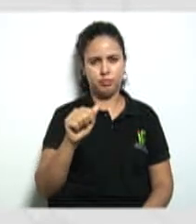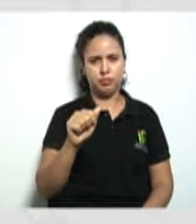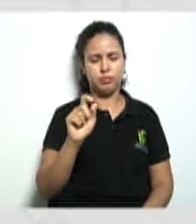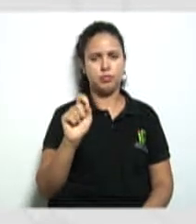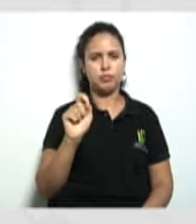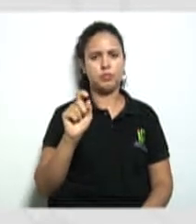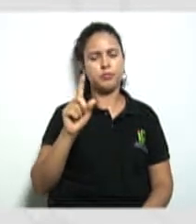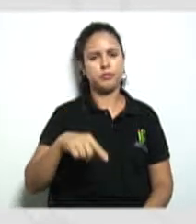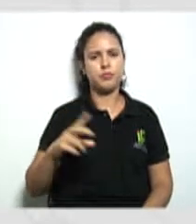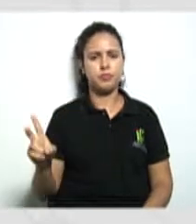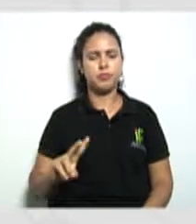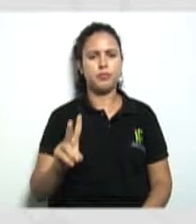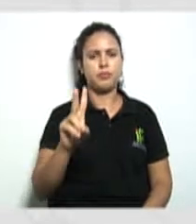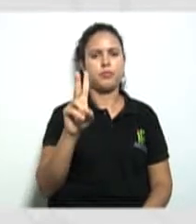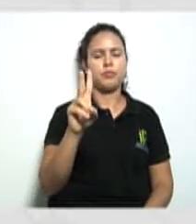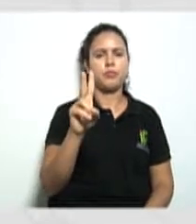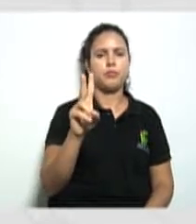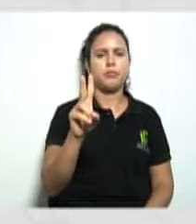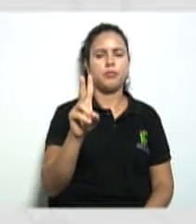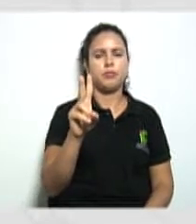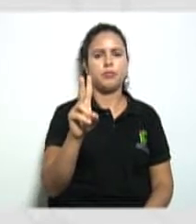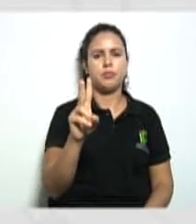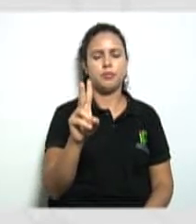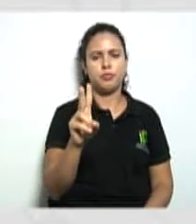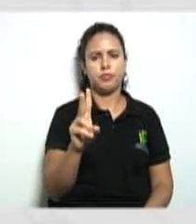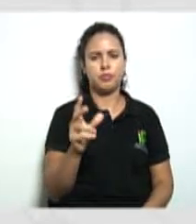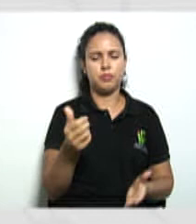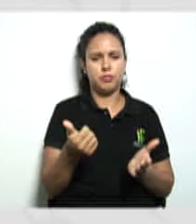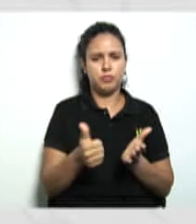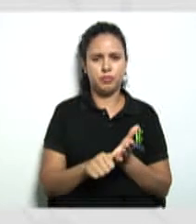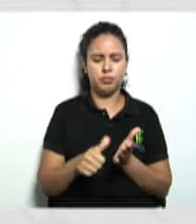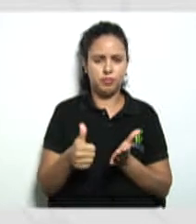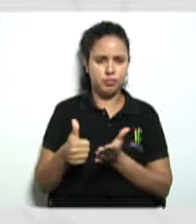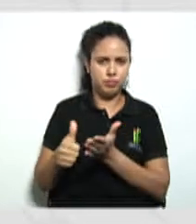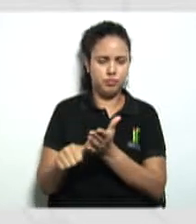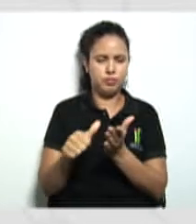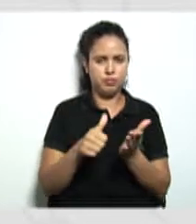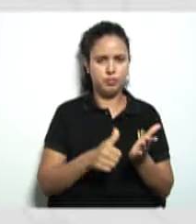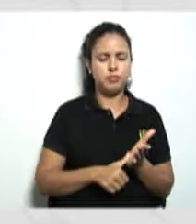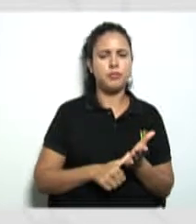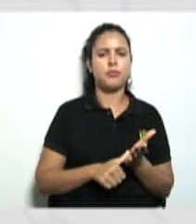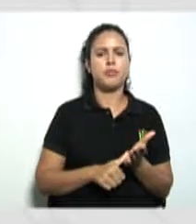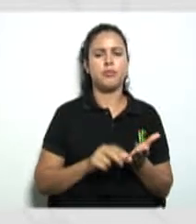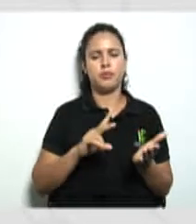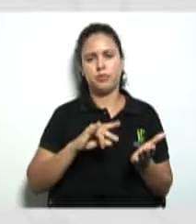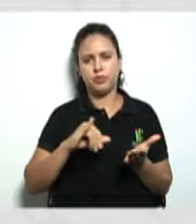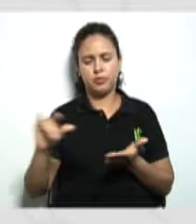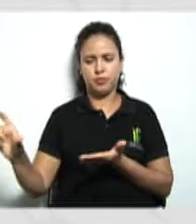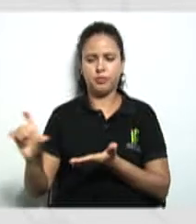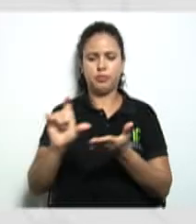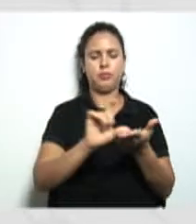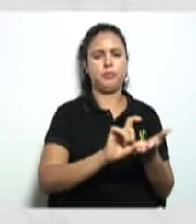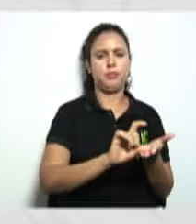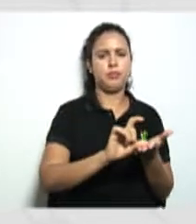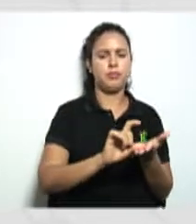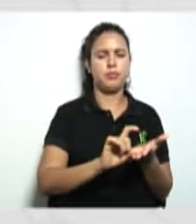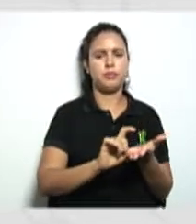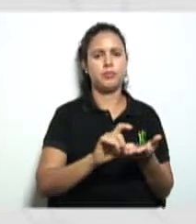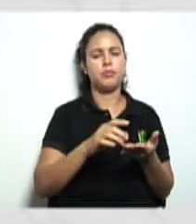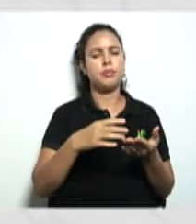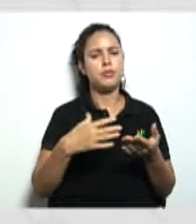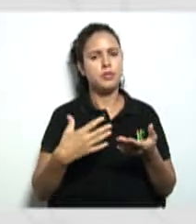aquele valor em que o cooperado vai participar que seria sua cota então nesse momento da